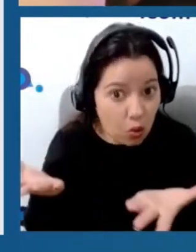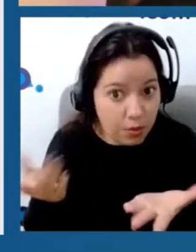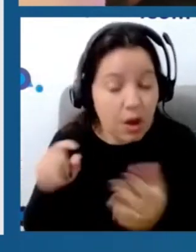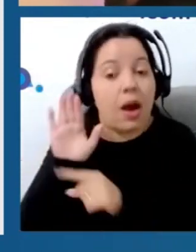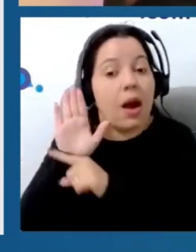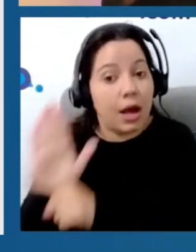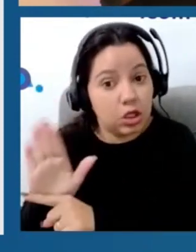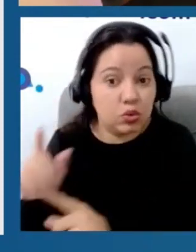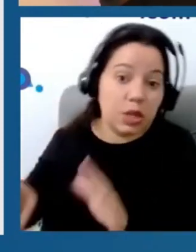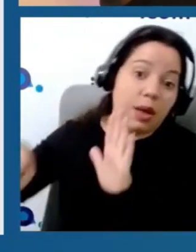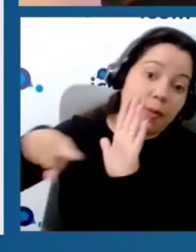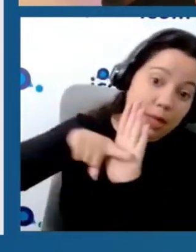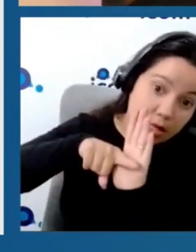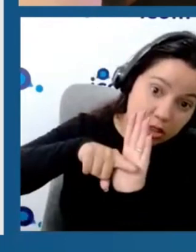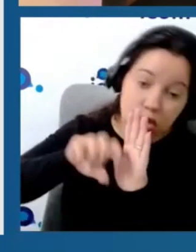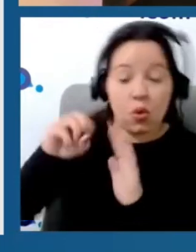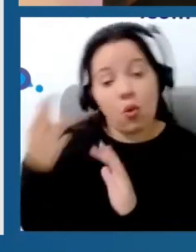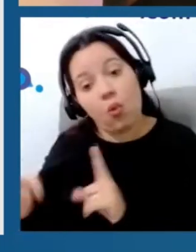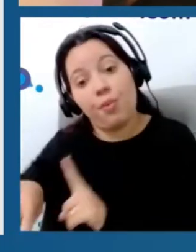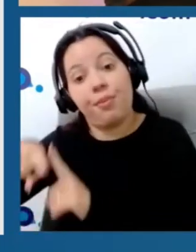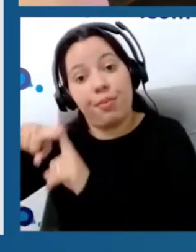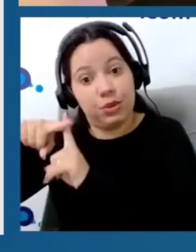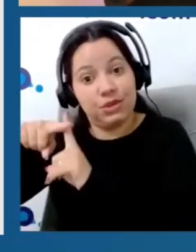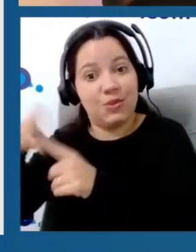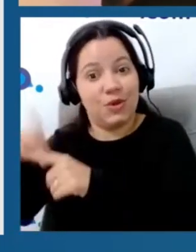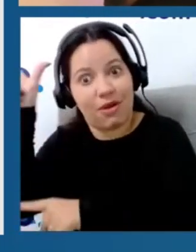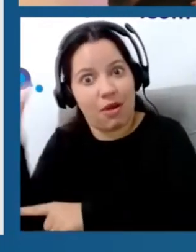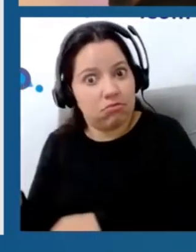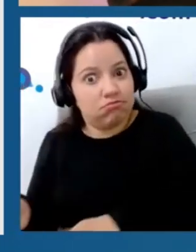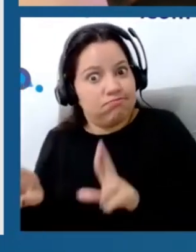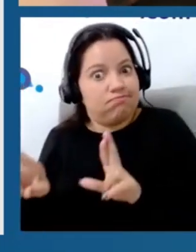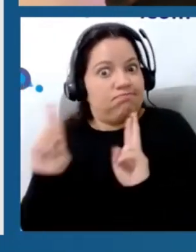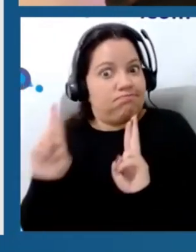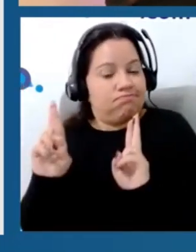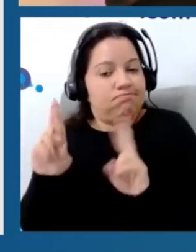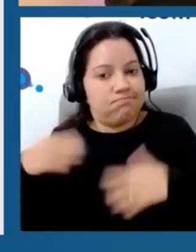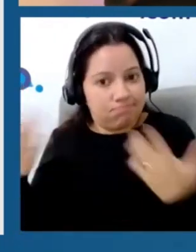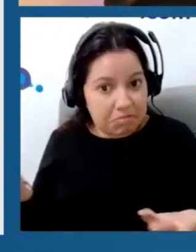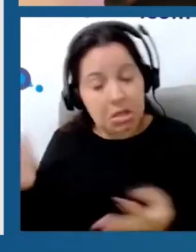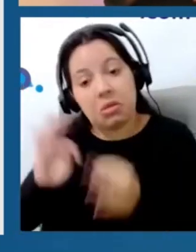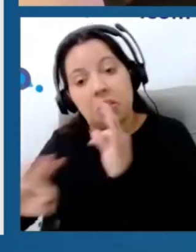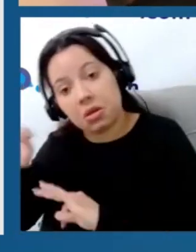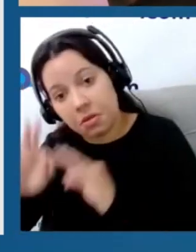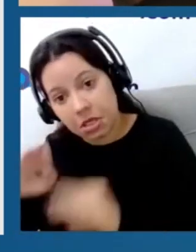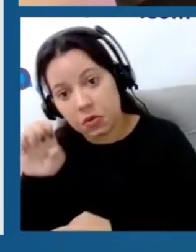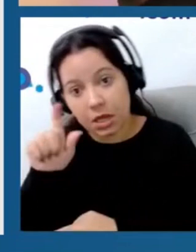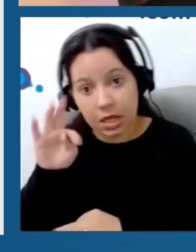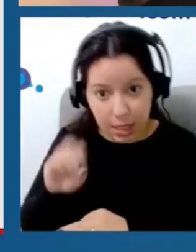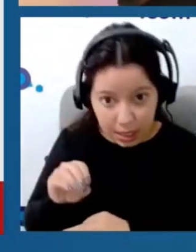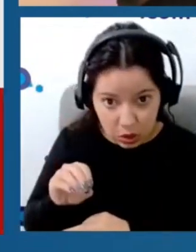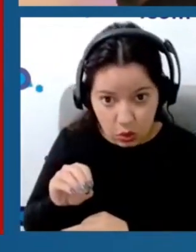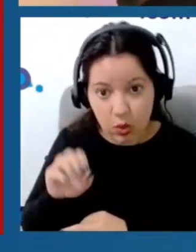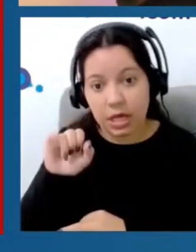positiva ou negativamente nessas expectativas do seu paciente, independentemente de ser um tratamento com eletroestimulação ou não. E quais são as